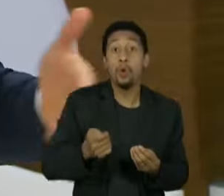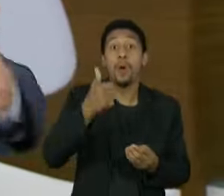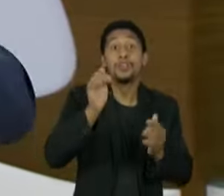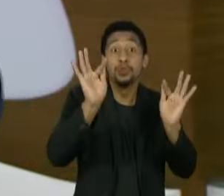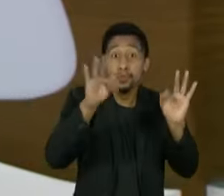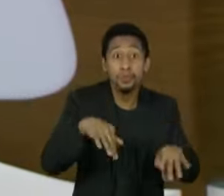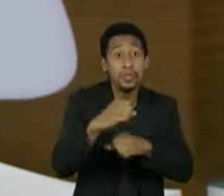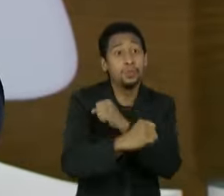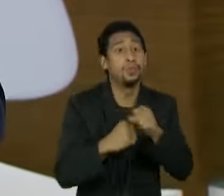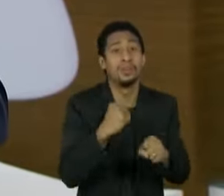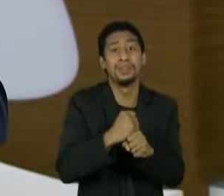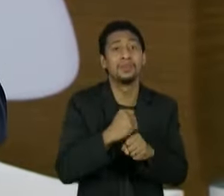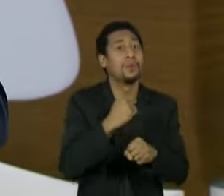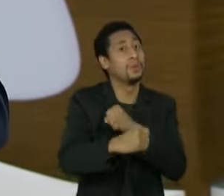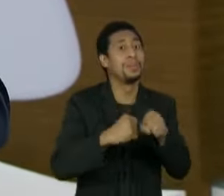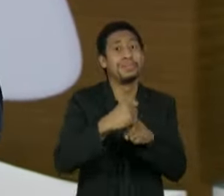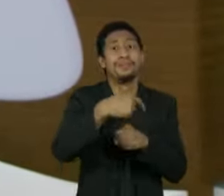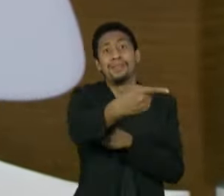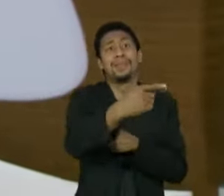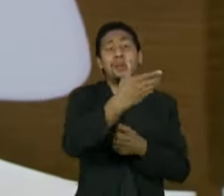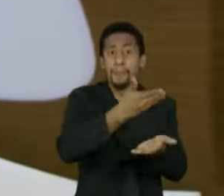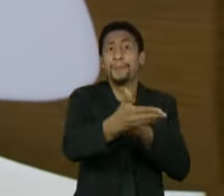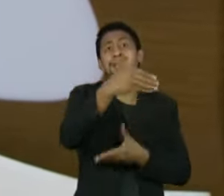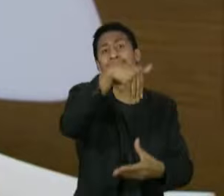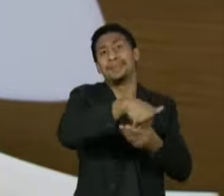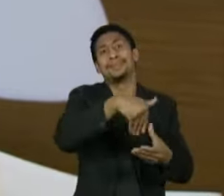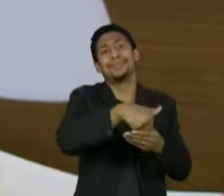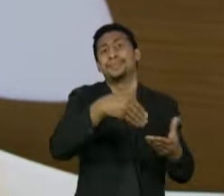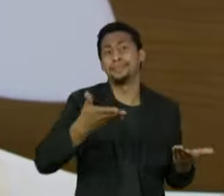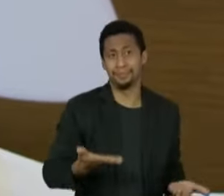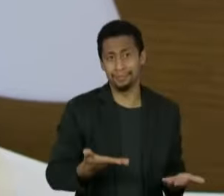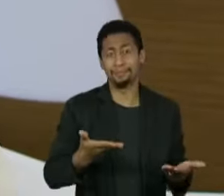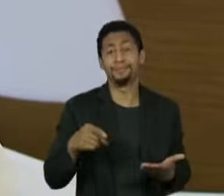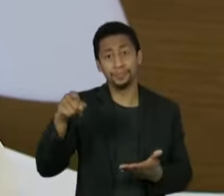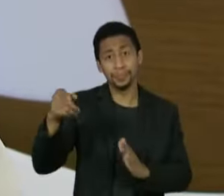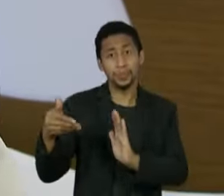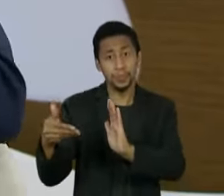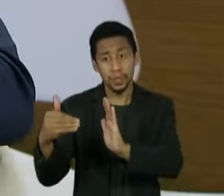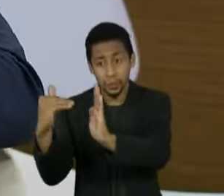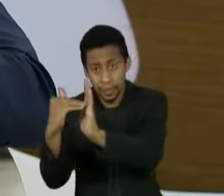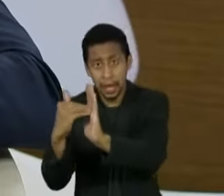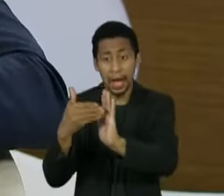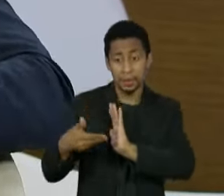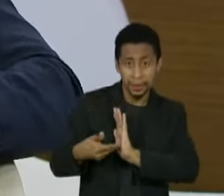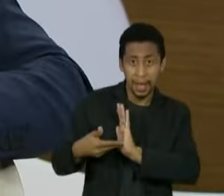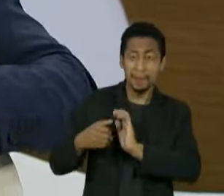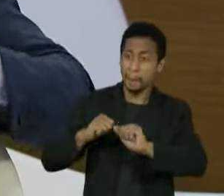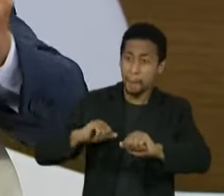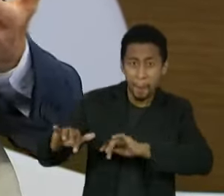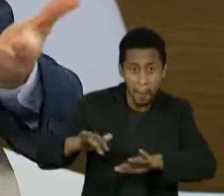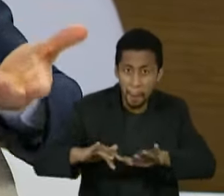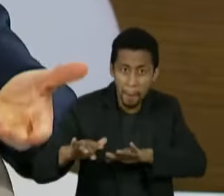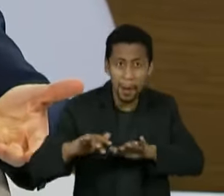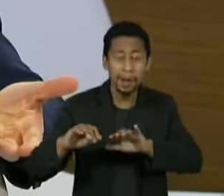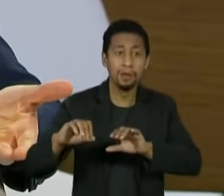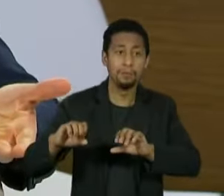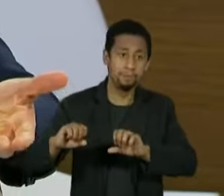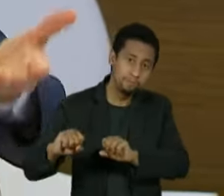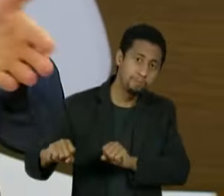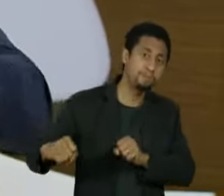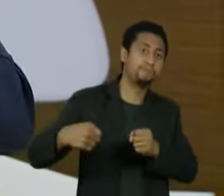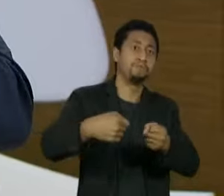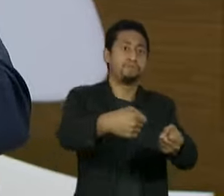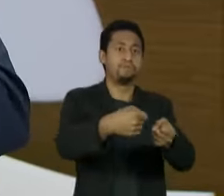eleitoral. Eu não acredito sinceramente que nem o Senado ou a Câmara dos Deputados fará esse movimento em defesa à